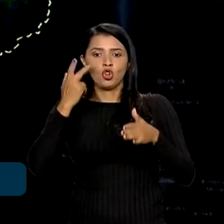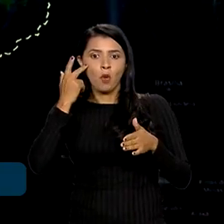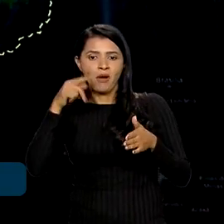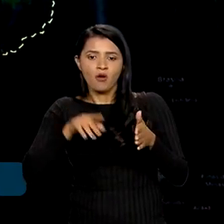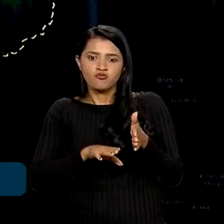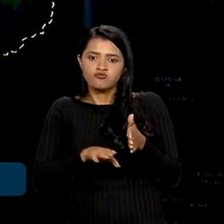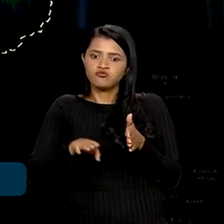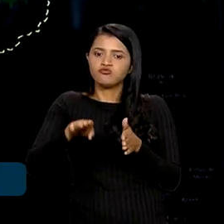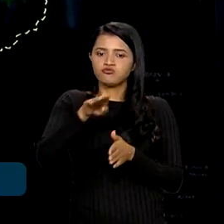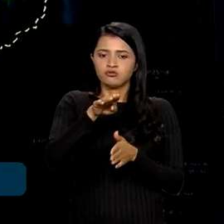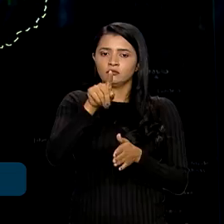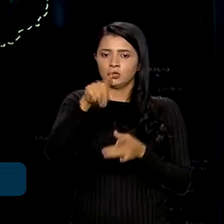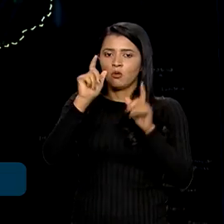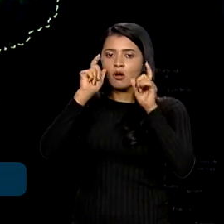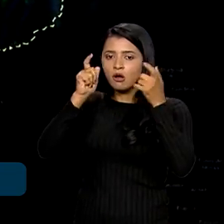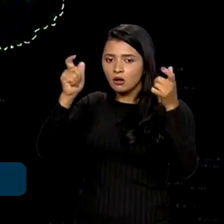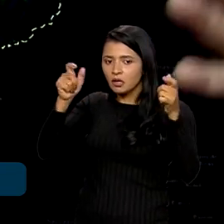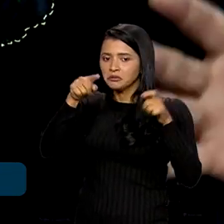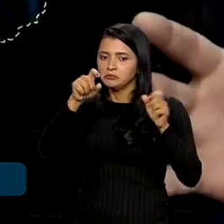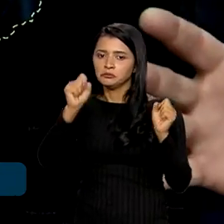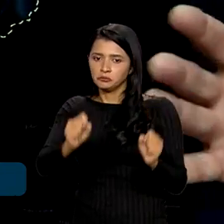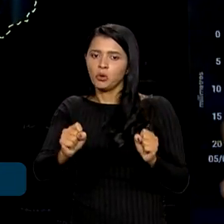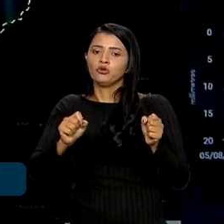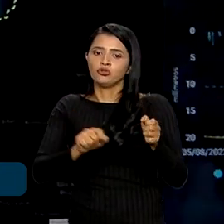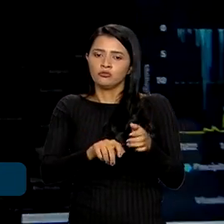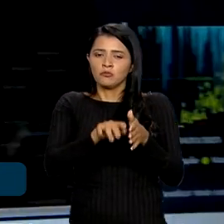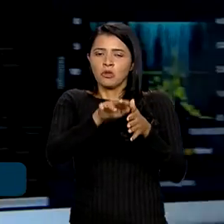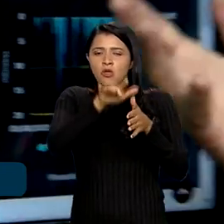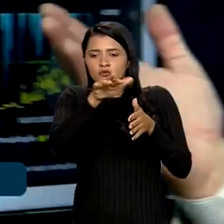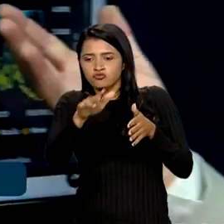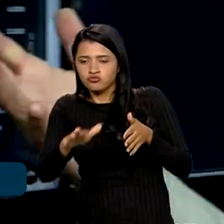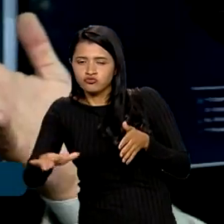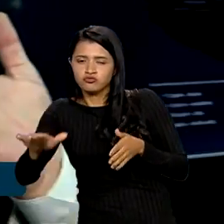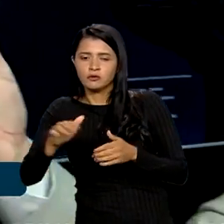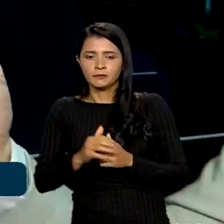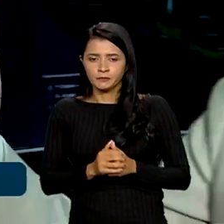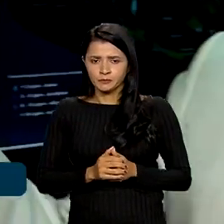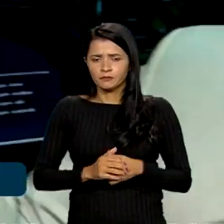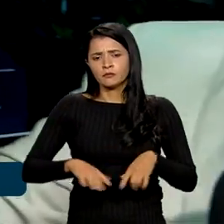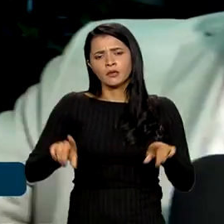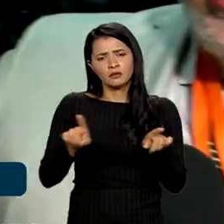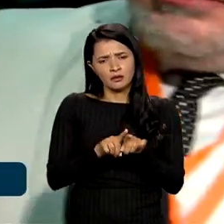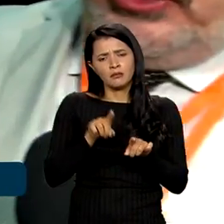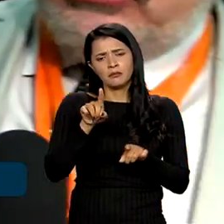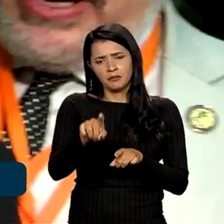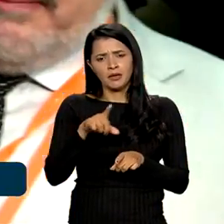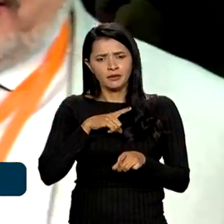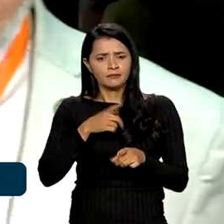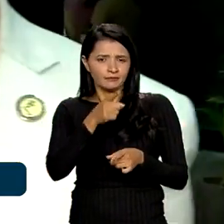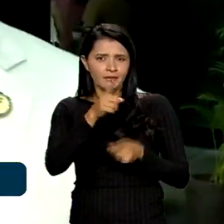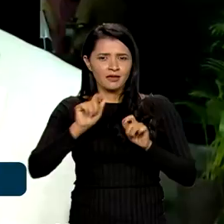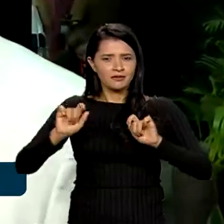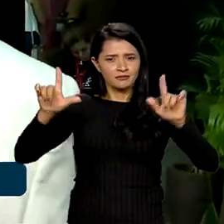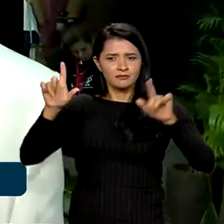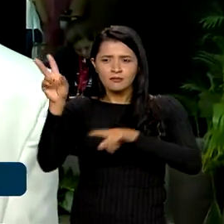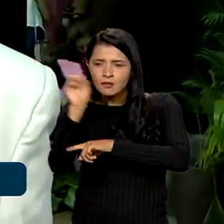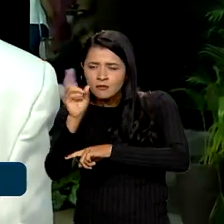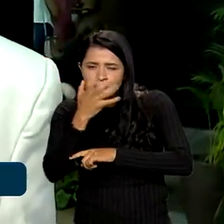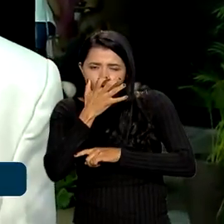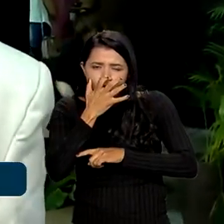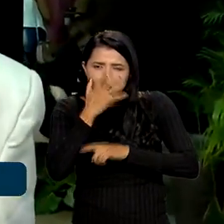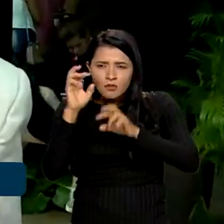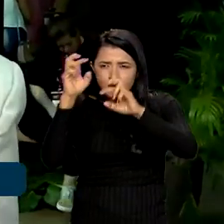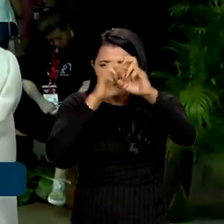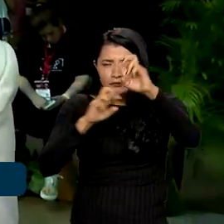rio. Então, um estado de alerta para uma possível inundação. Além desse processo de monitoramento das bacias